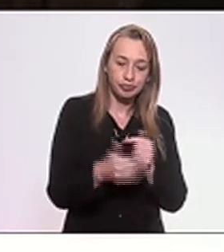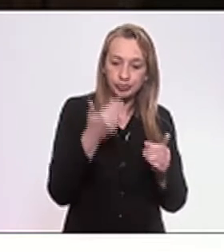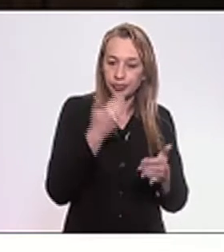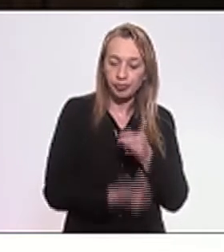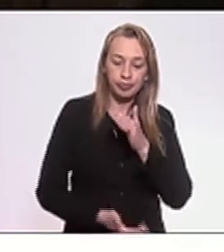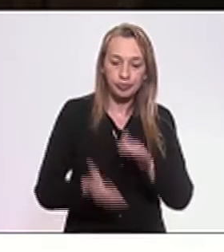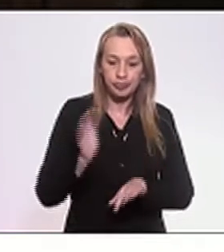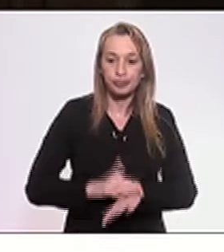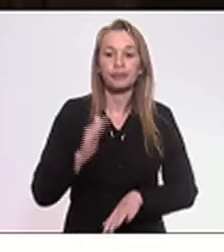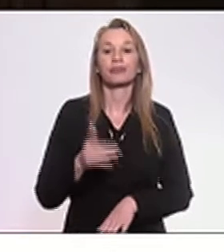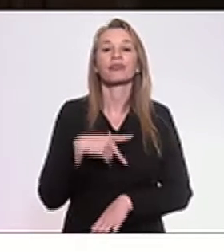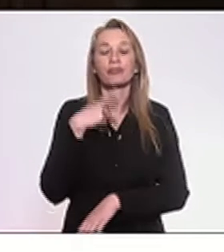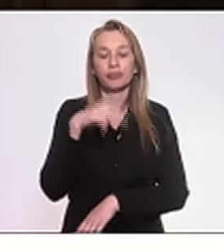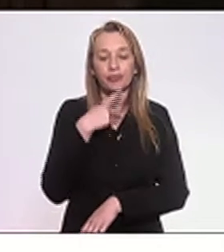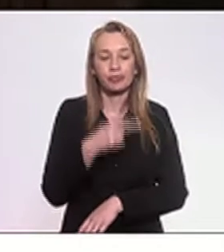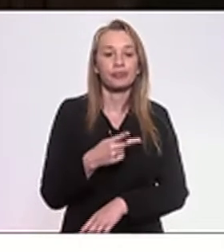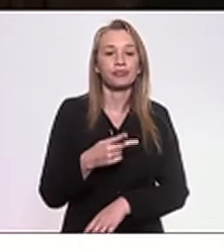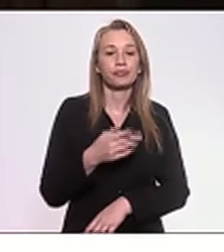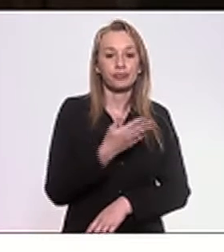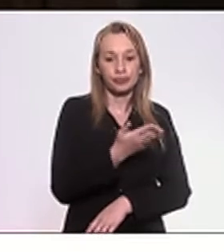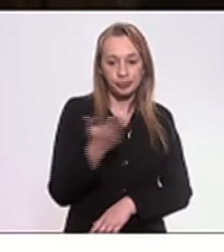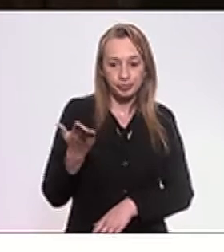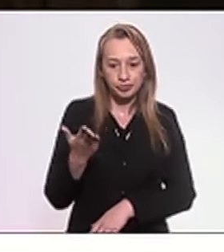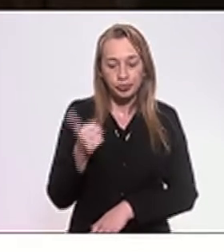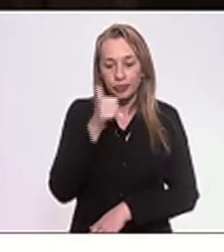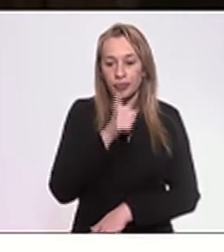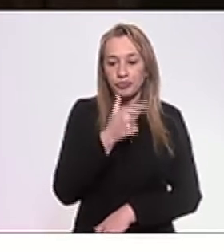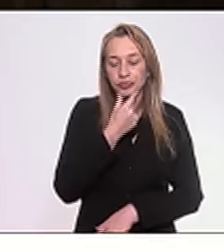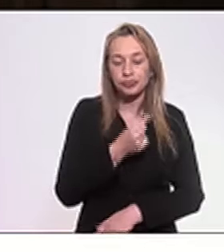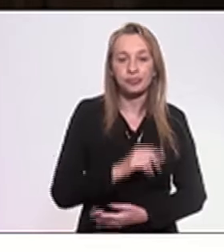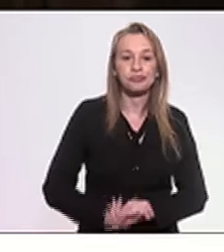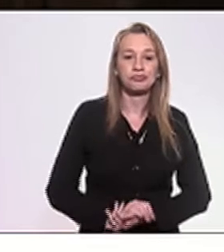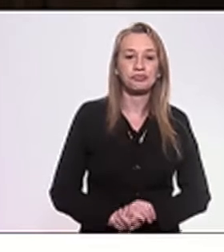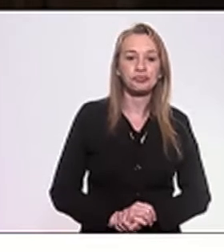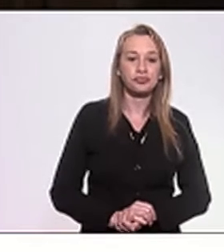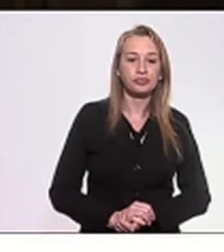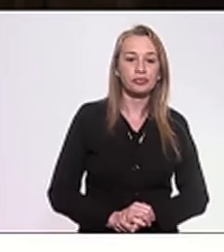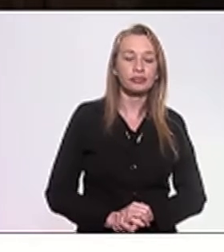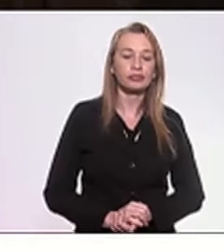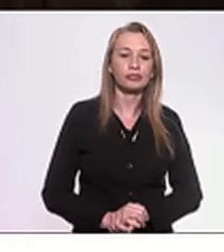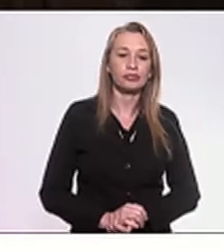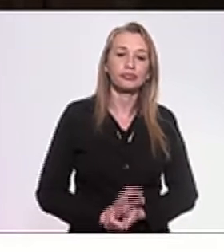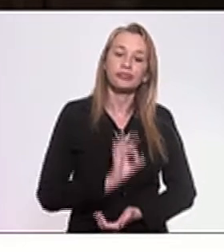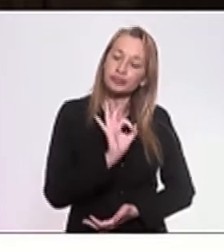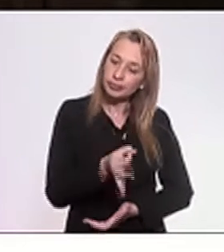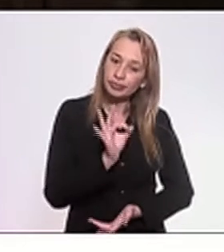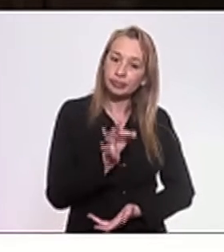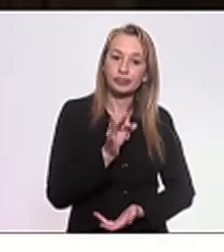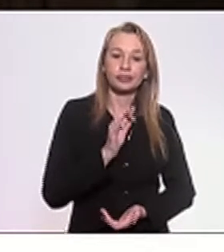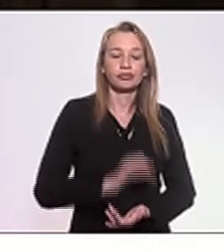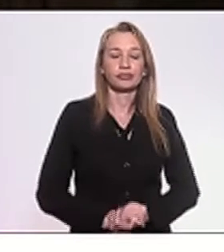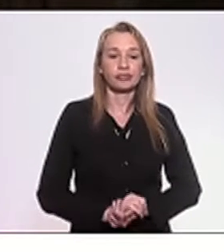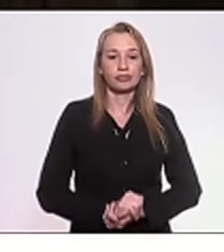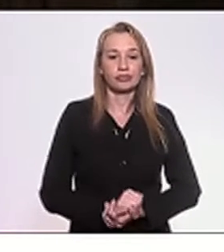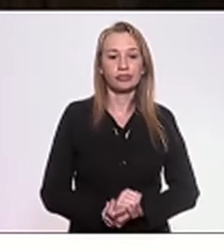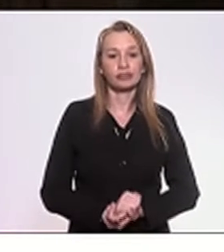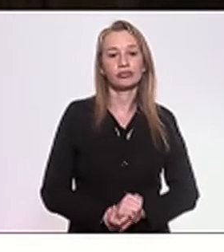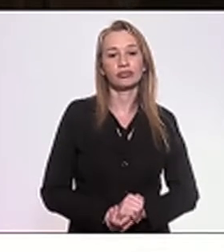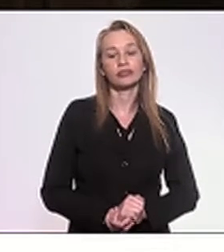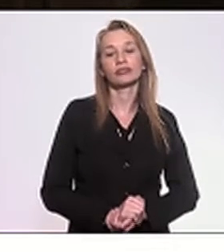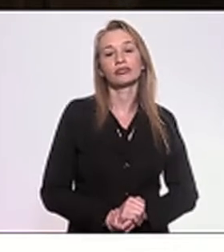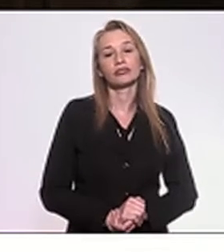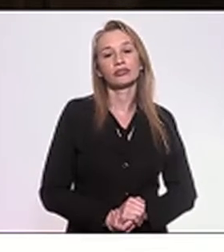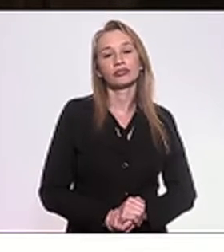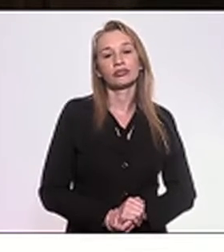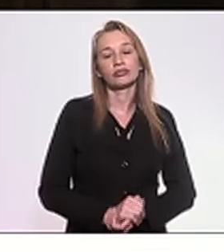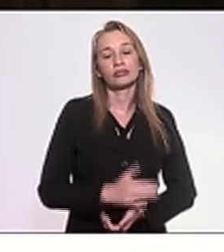afirmo, e afirmo aos senhores e senhoras, com convicção, minha tese